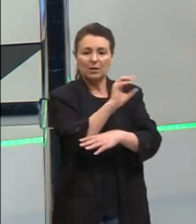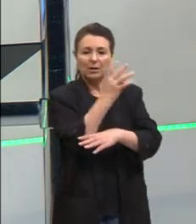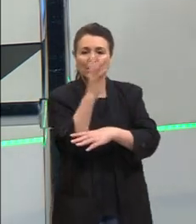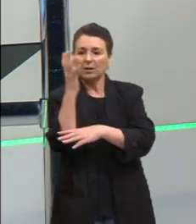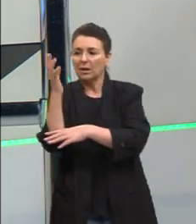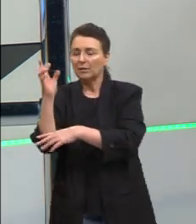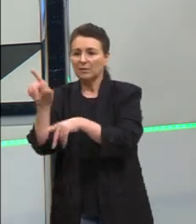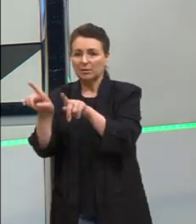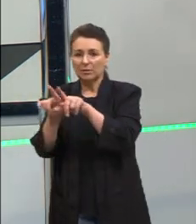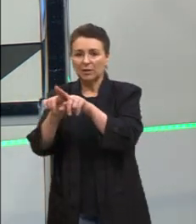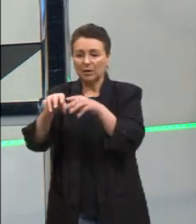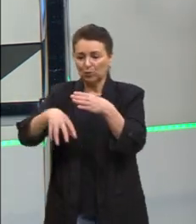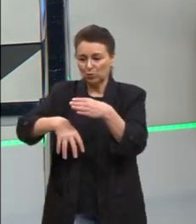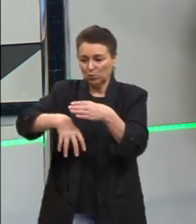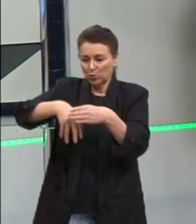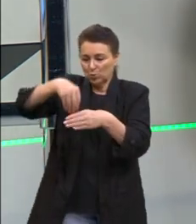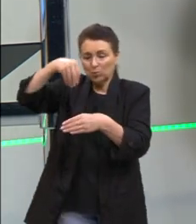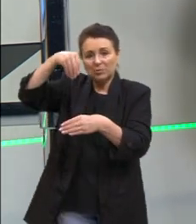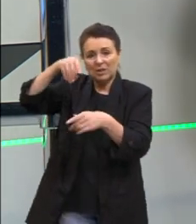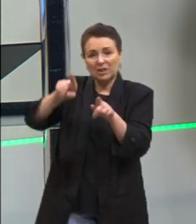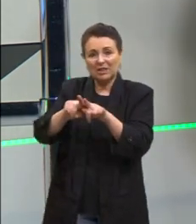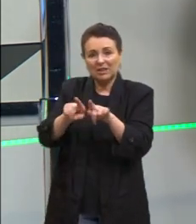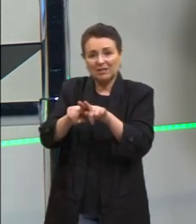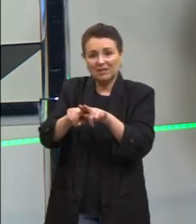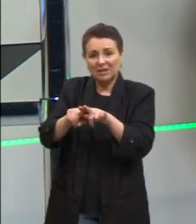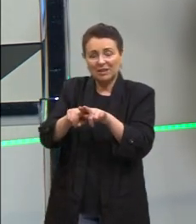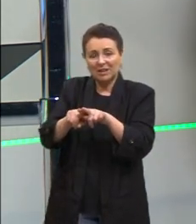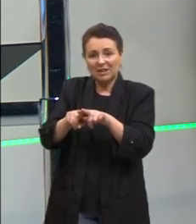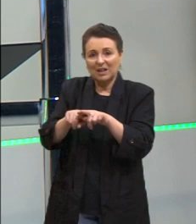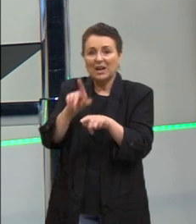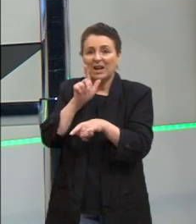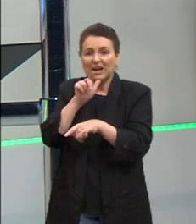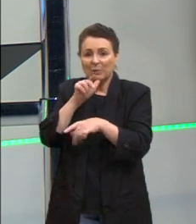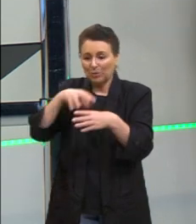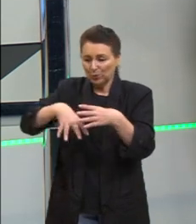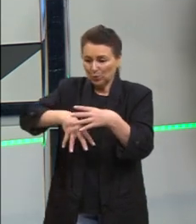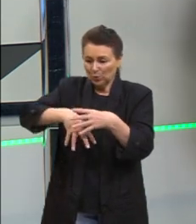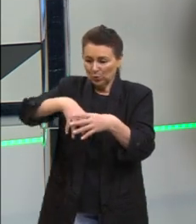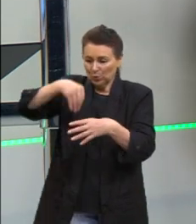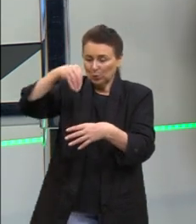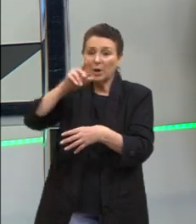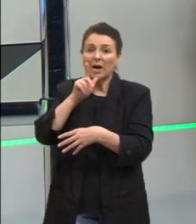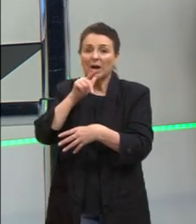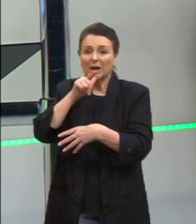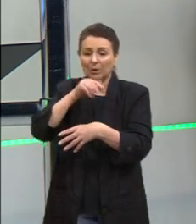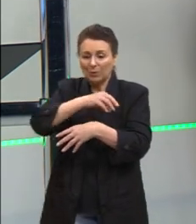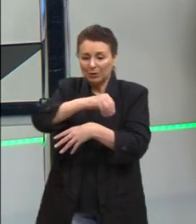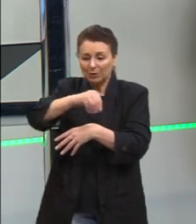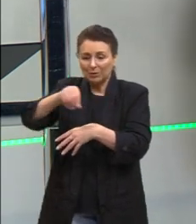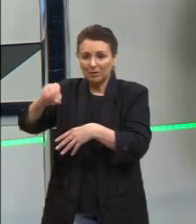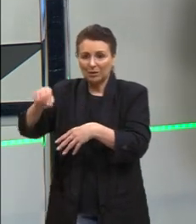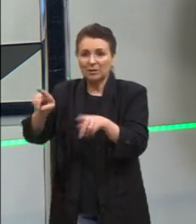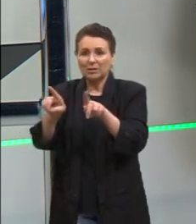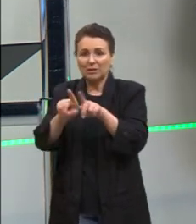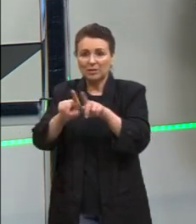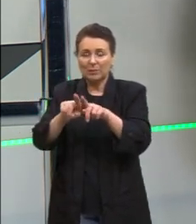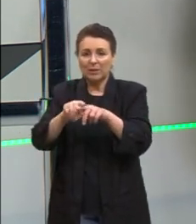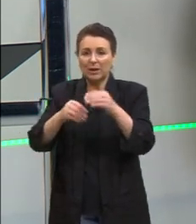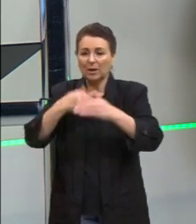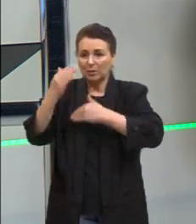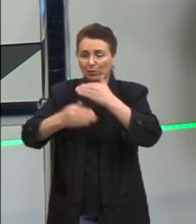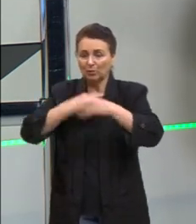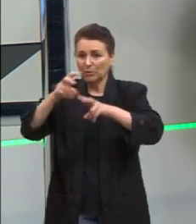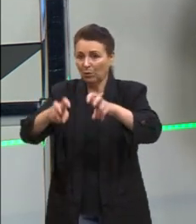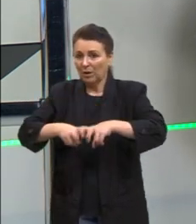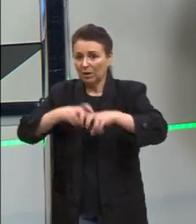água do solo. Além da produção agrícola nossa ser ligada muito